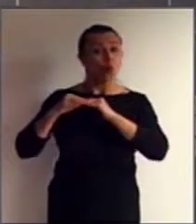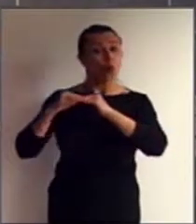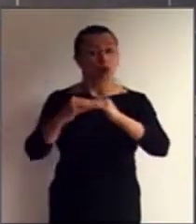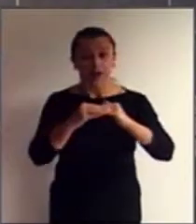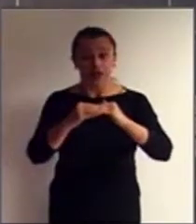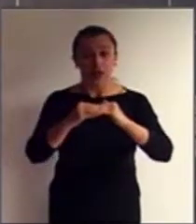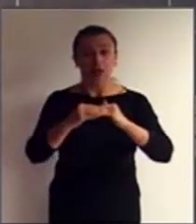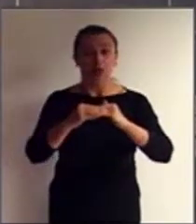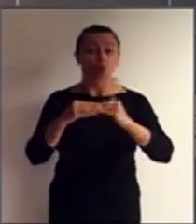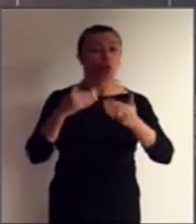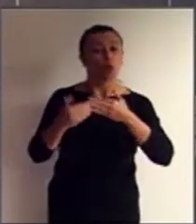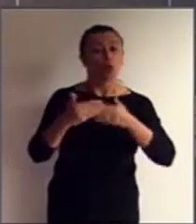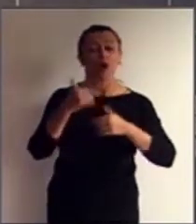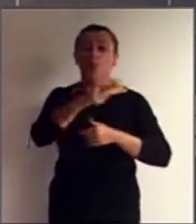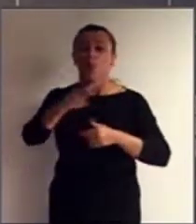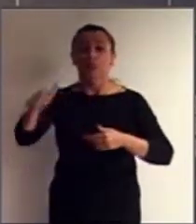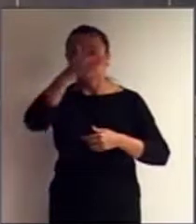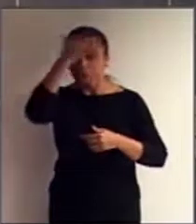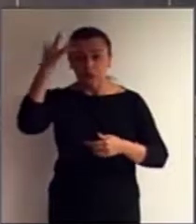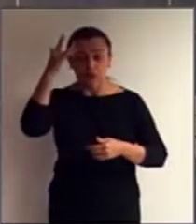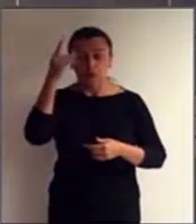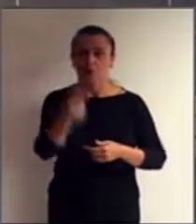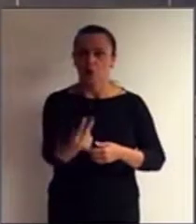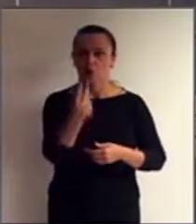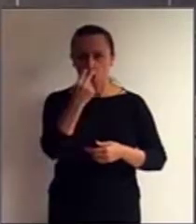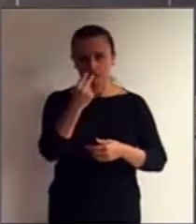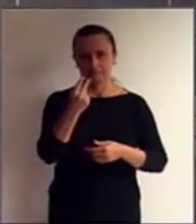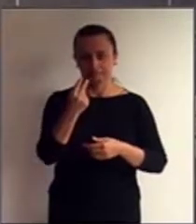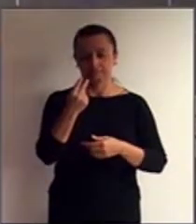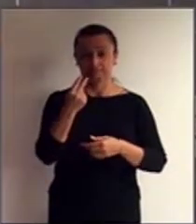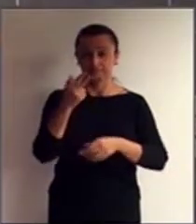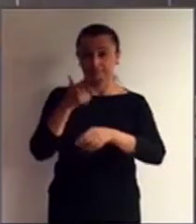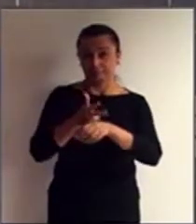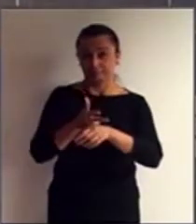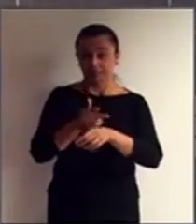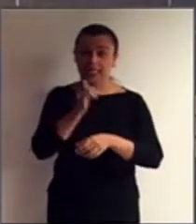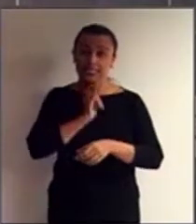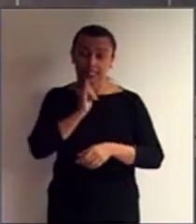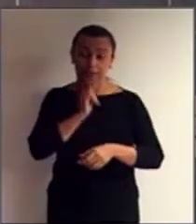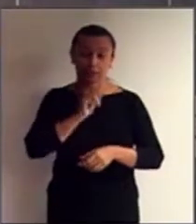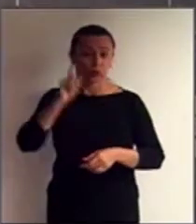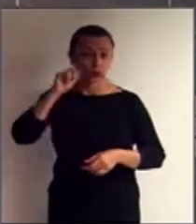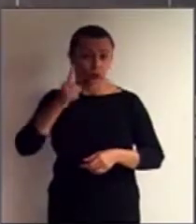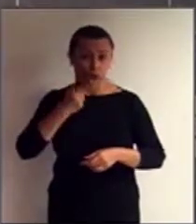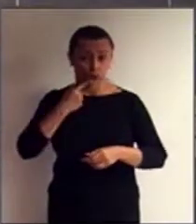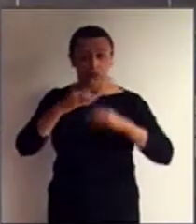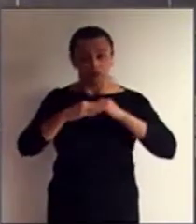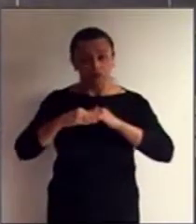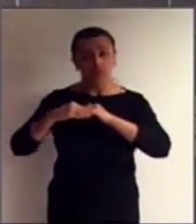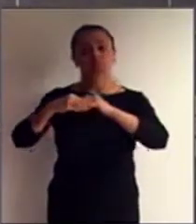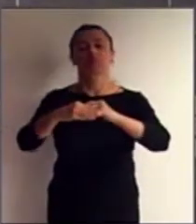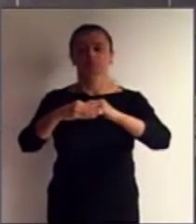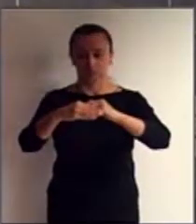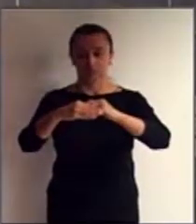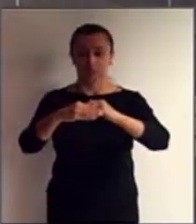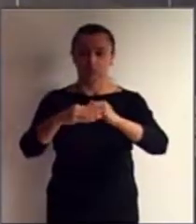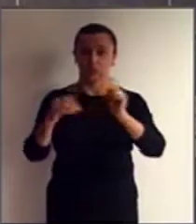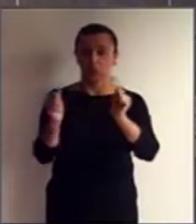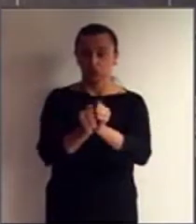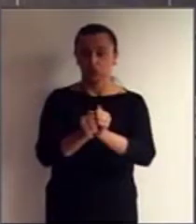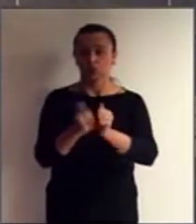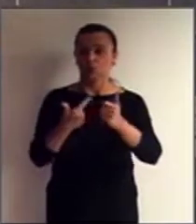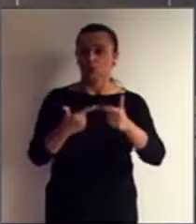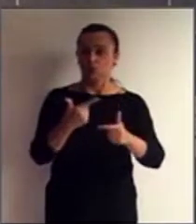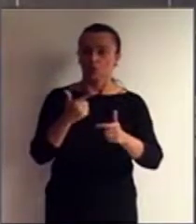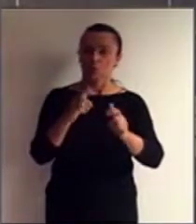condições com todas as demais pessoas. No caso da pessoa surda, em igualdade de condições com as pessoas